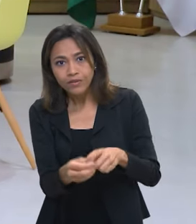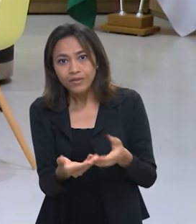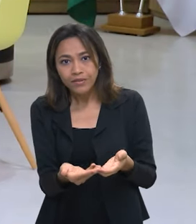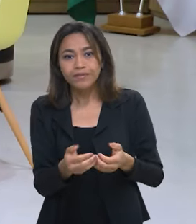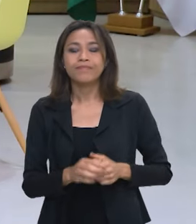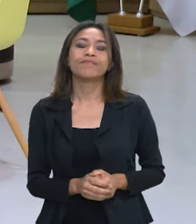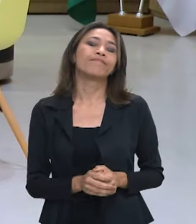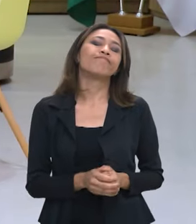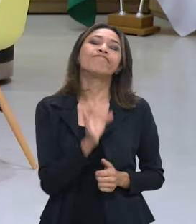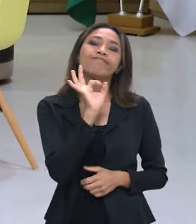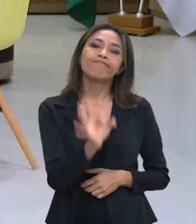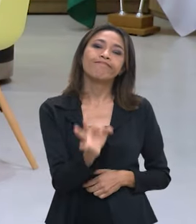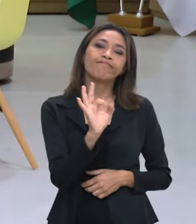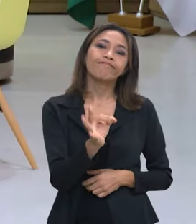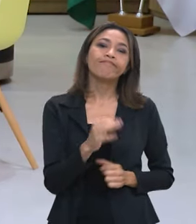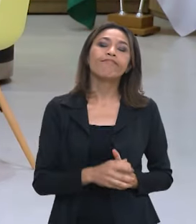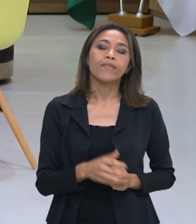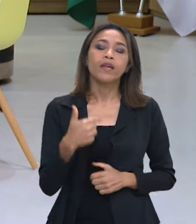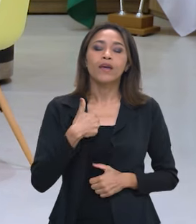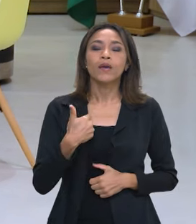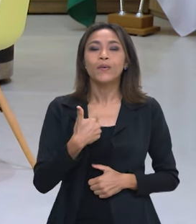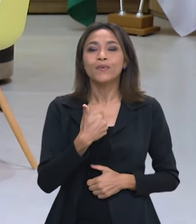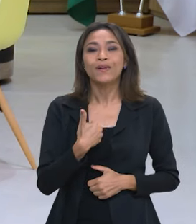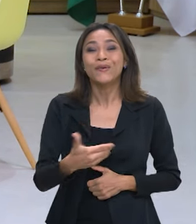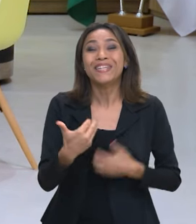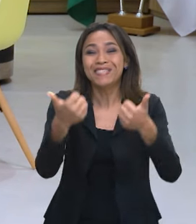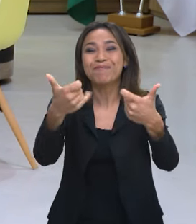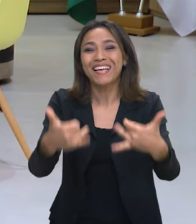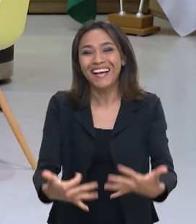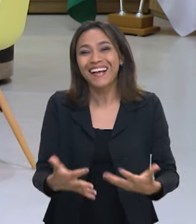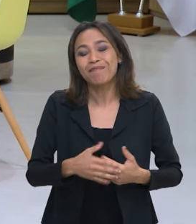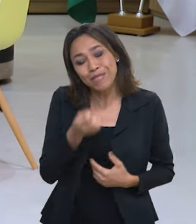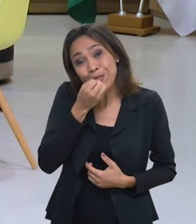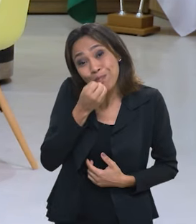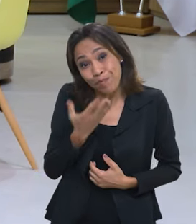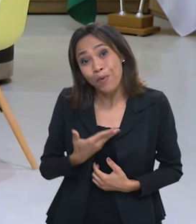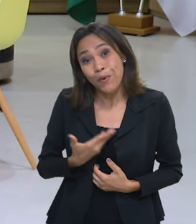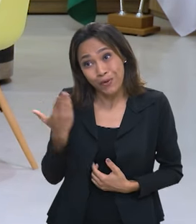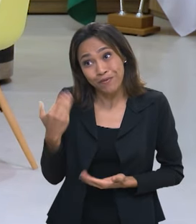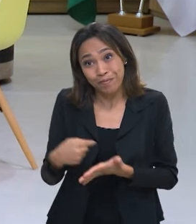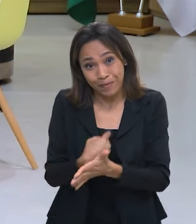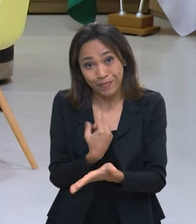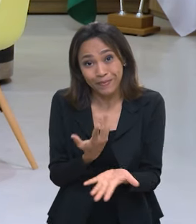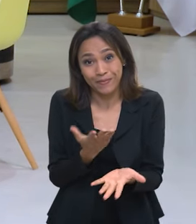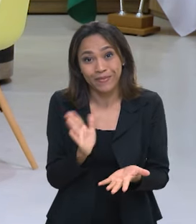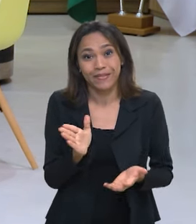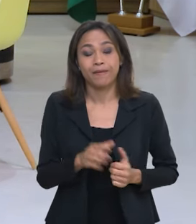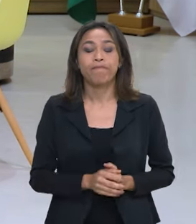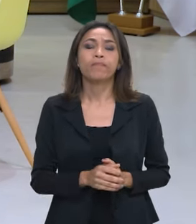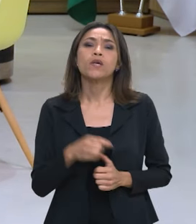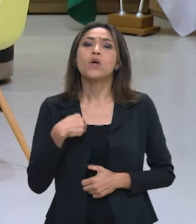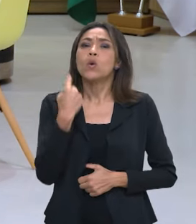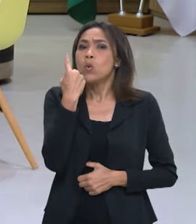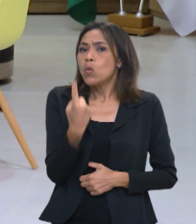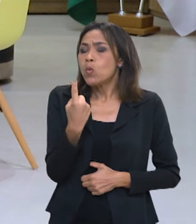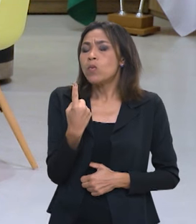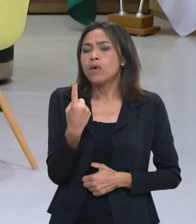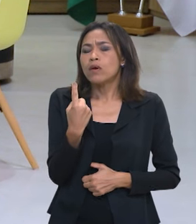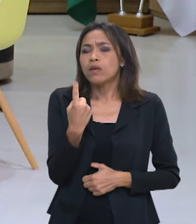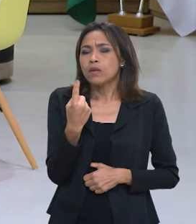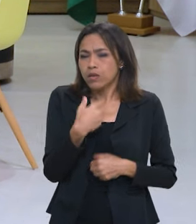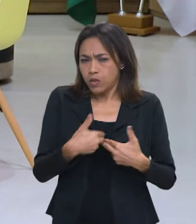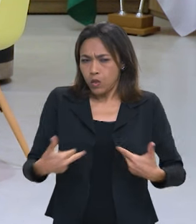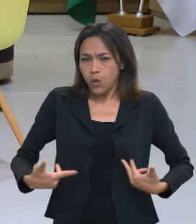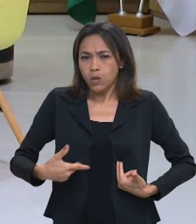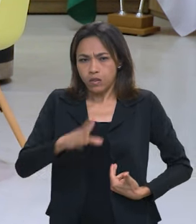voltando. Exato, Carol, eu ia mencionar isso, mas que bom que você está perguntando. Uma das